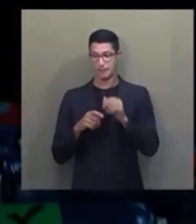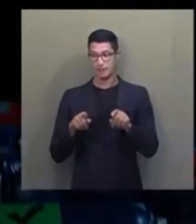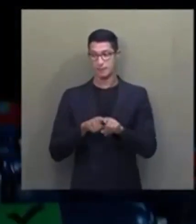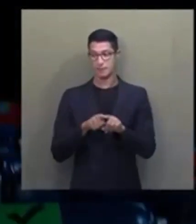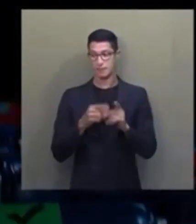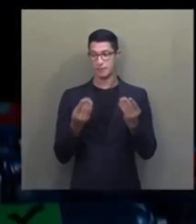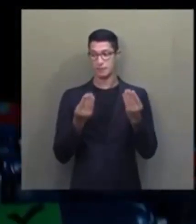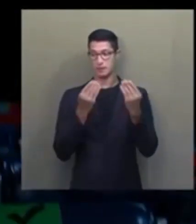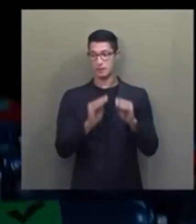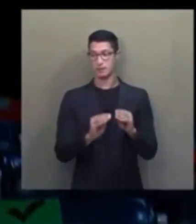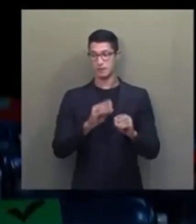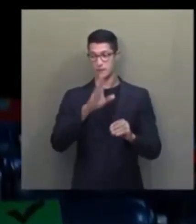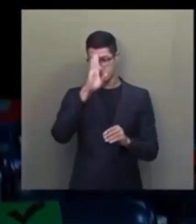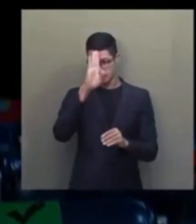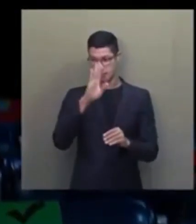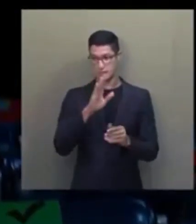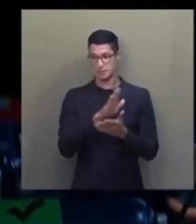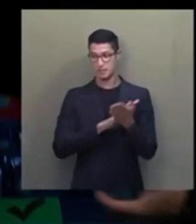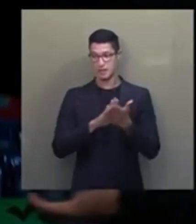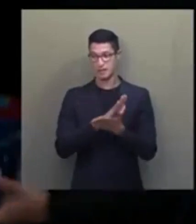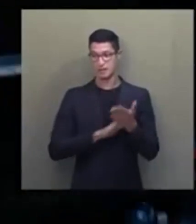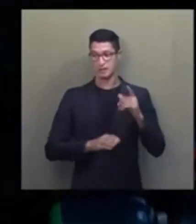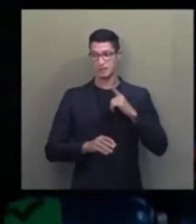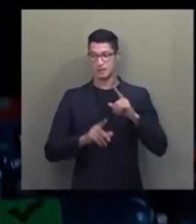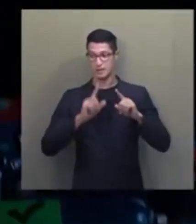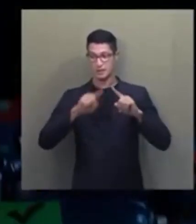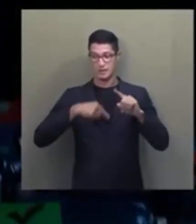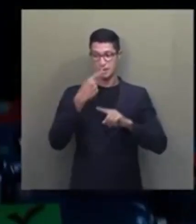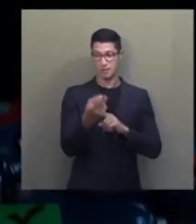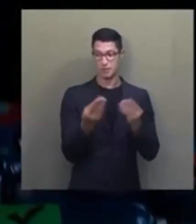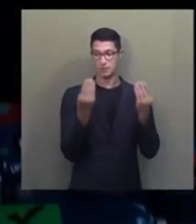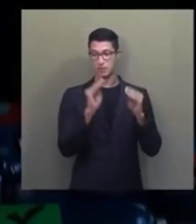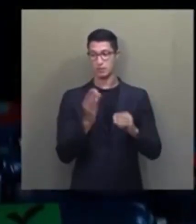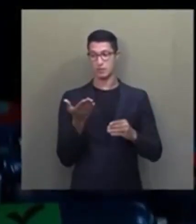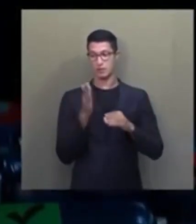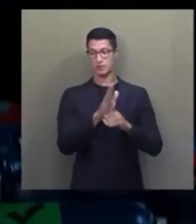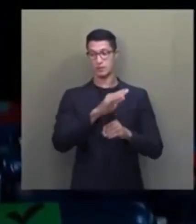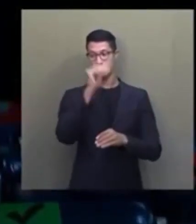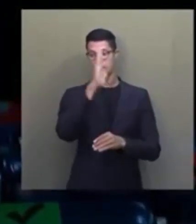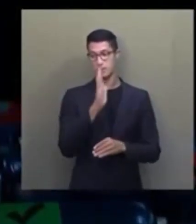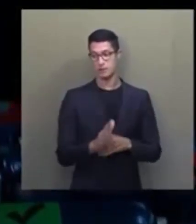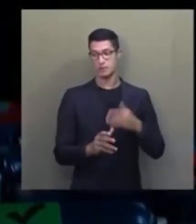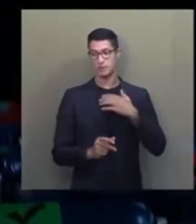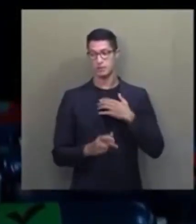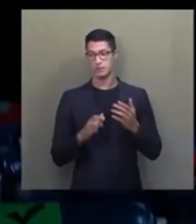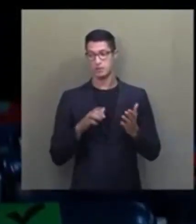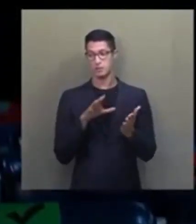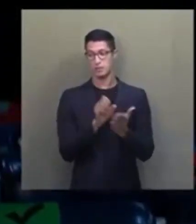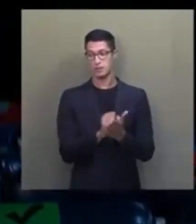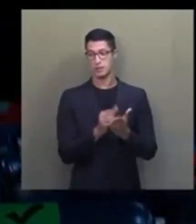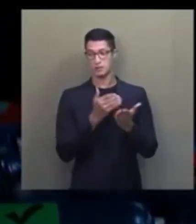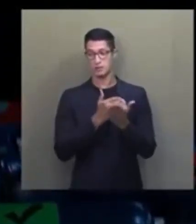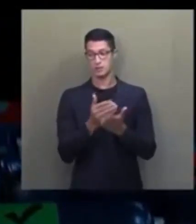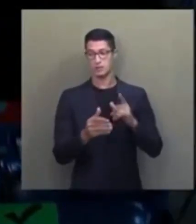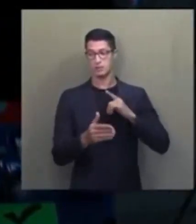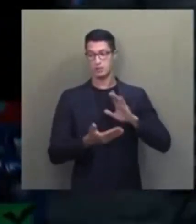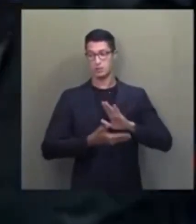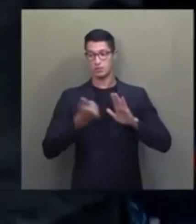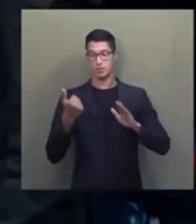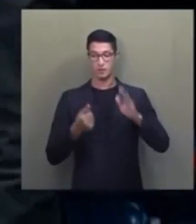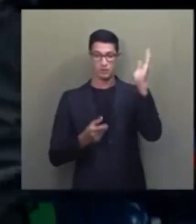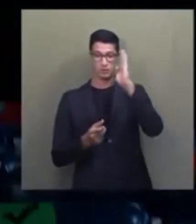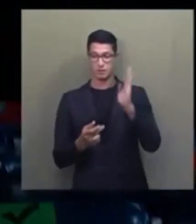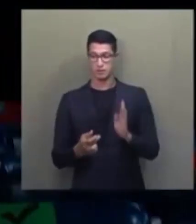e instituiu em princípio nada. Depois instituiu o Auxílio Brasil, que no seu cadastro inicial tirou milhões de